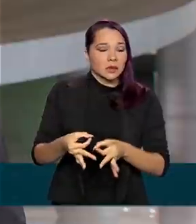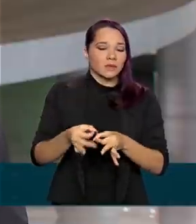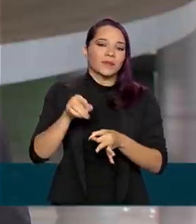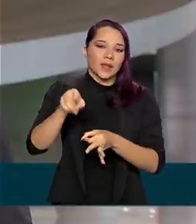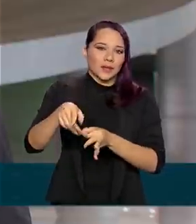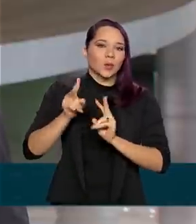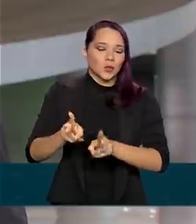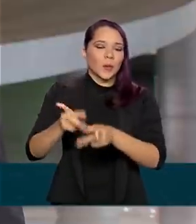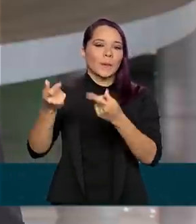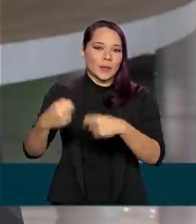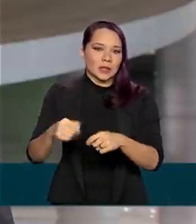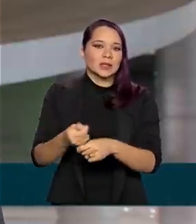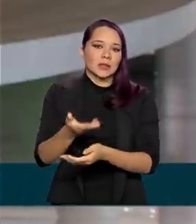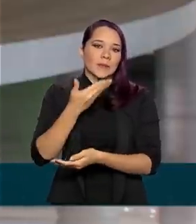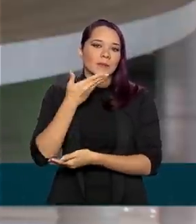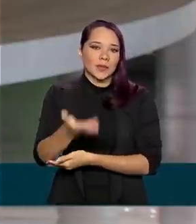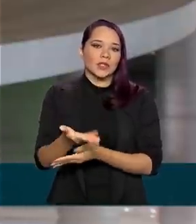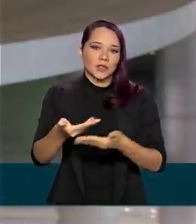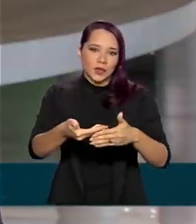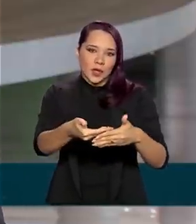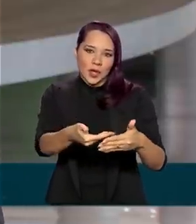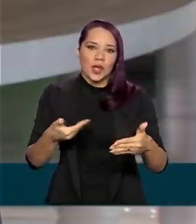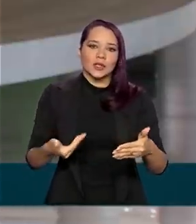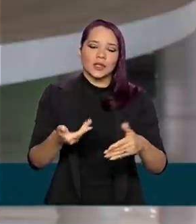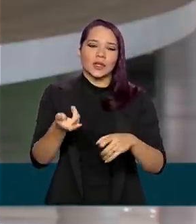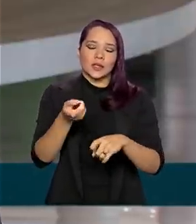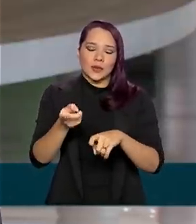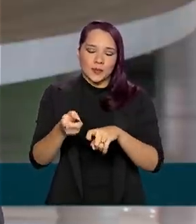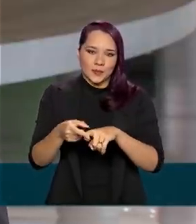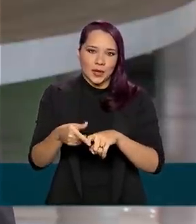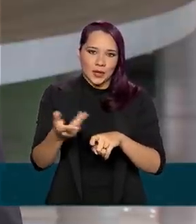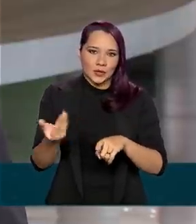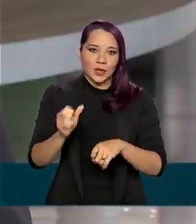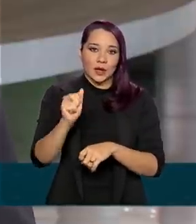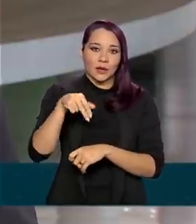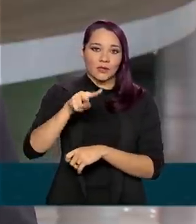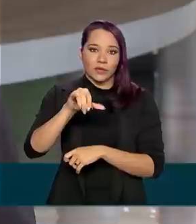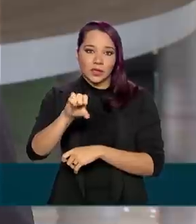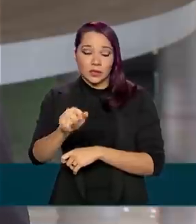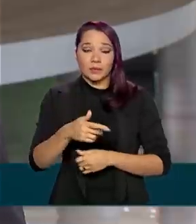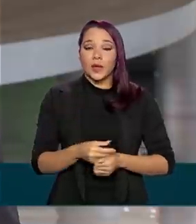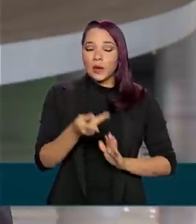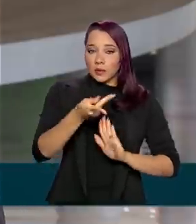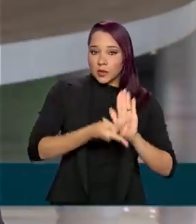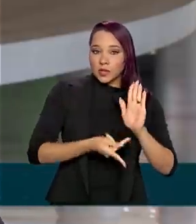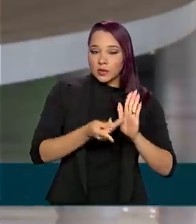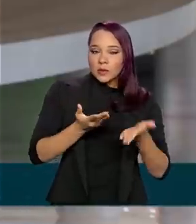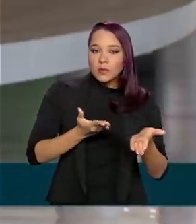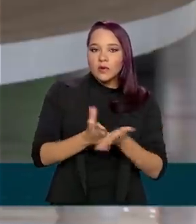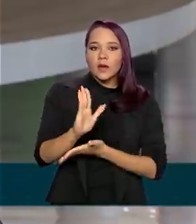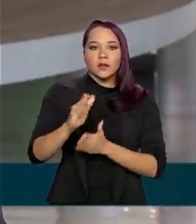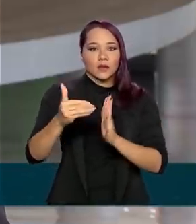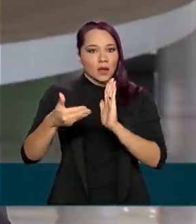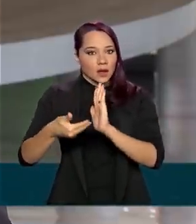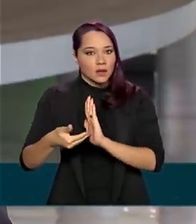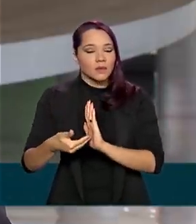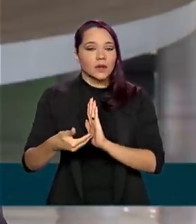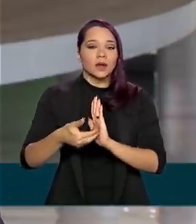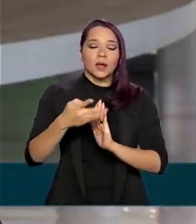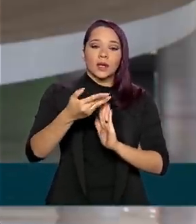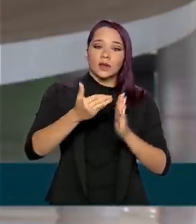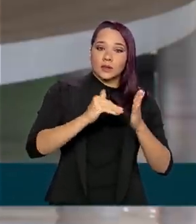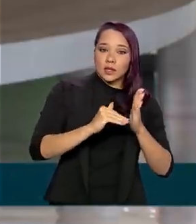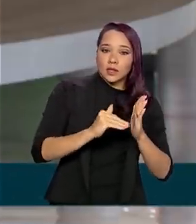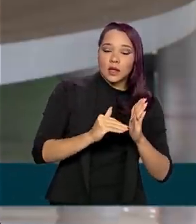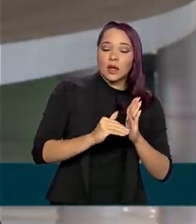continuam seguindo, nesses casos, a regulamentação da Anvisa. O projeto foi aprovado na Câmara em maio e no Senado